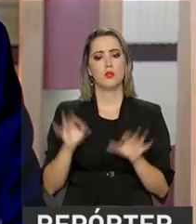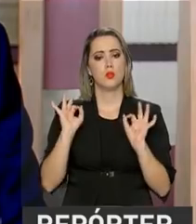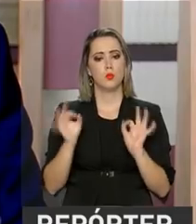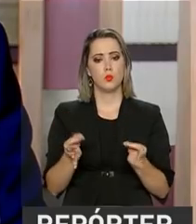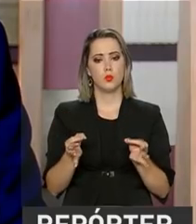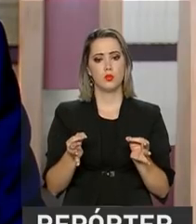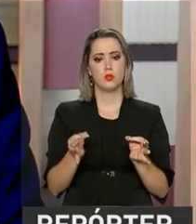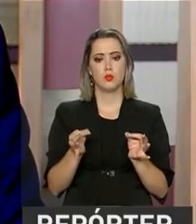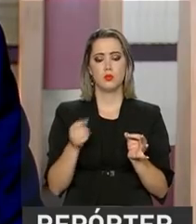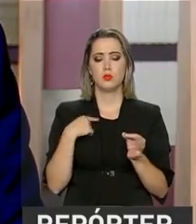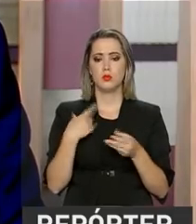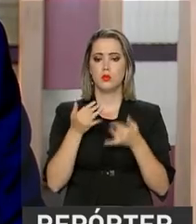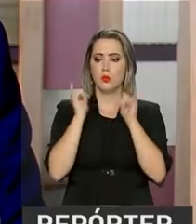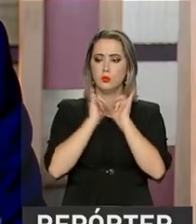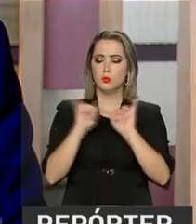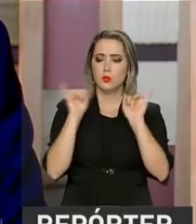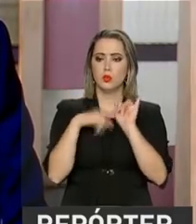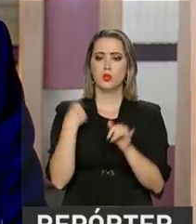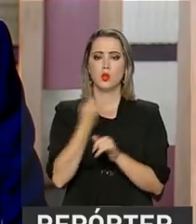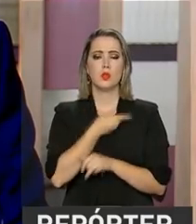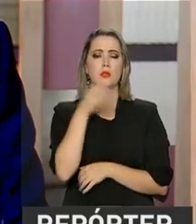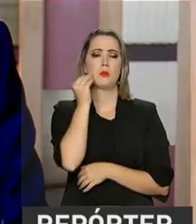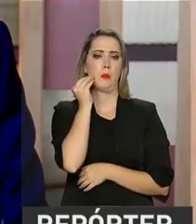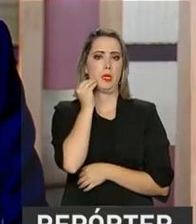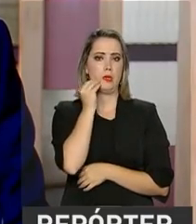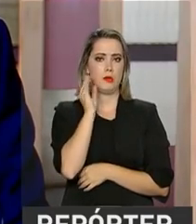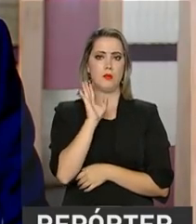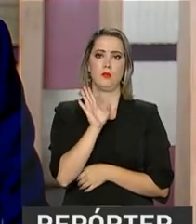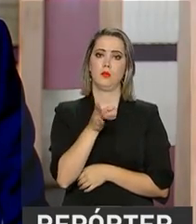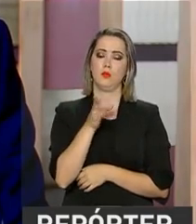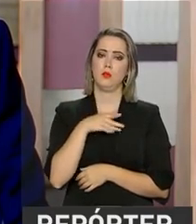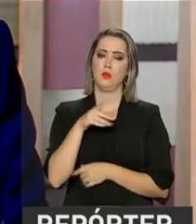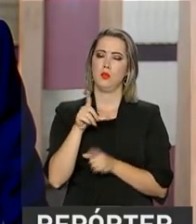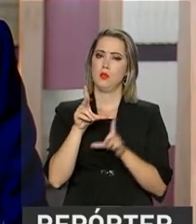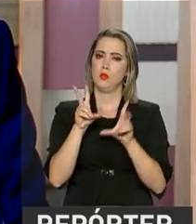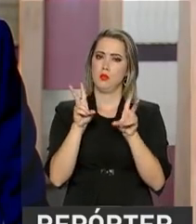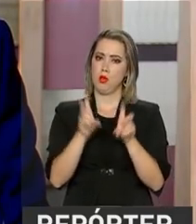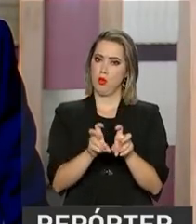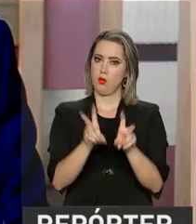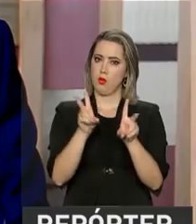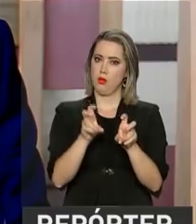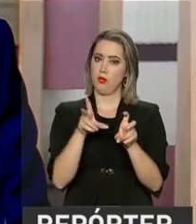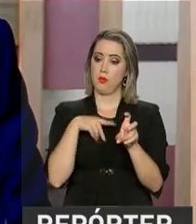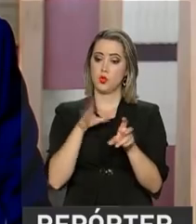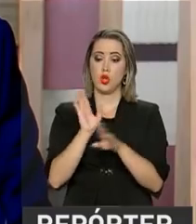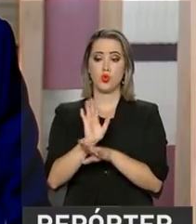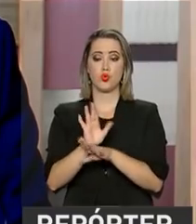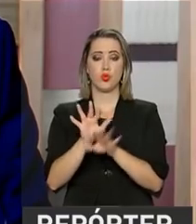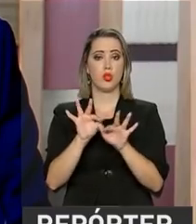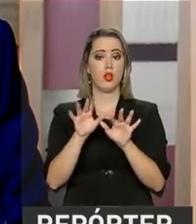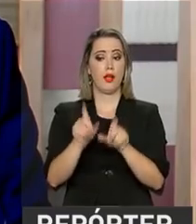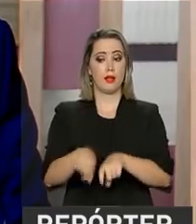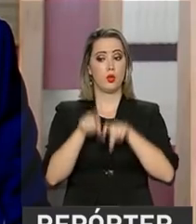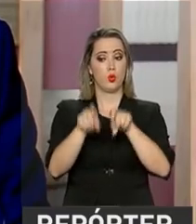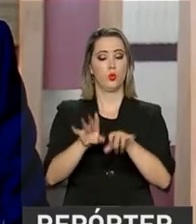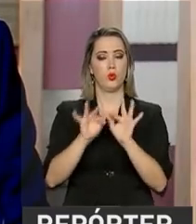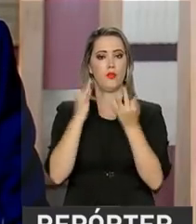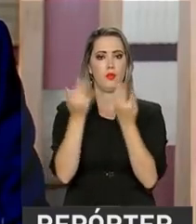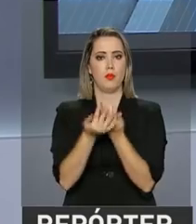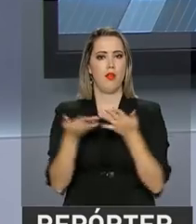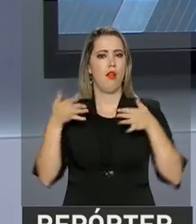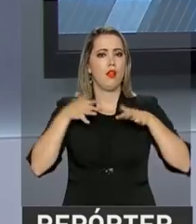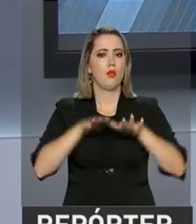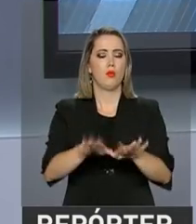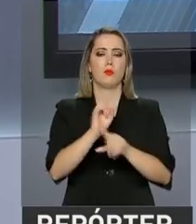transmitir a experiência que tivemos, que temos, em matéria de apoio à agricultura familiar, à inclusão social.